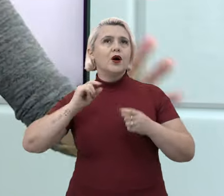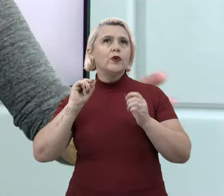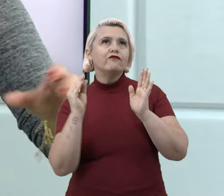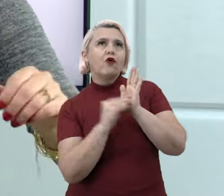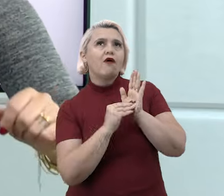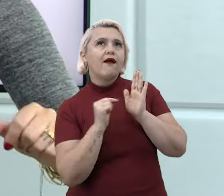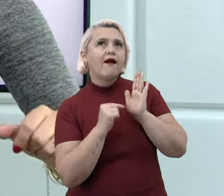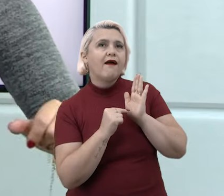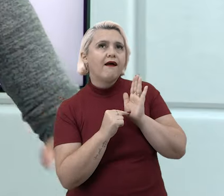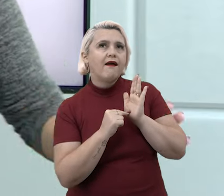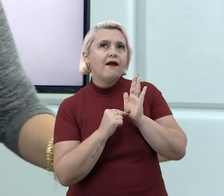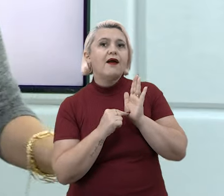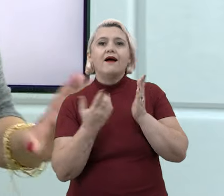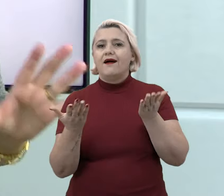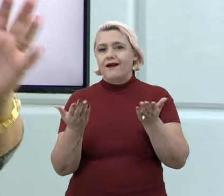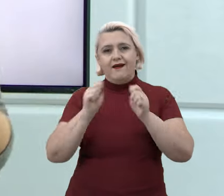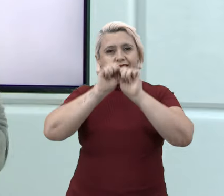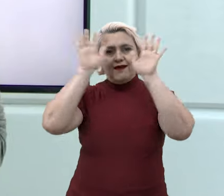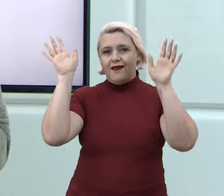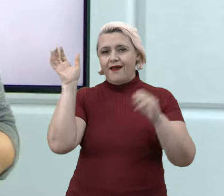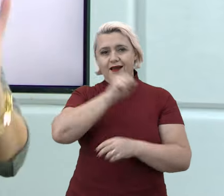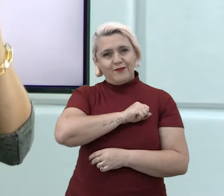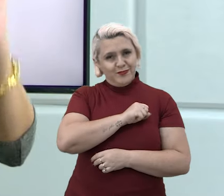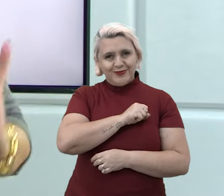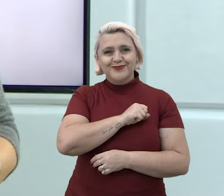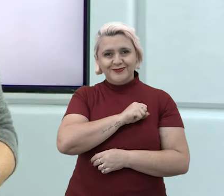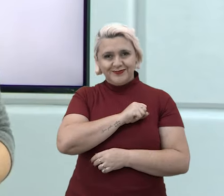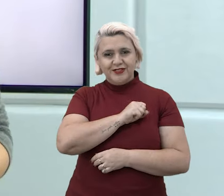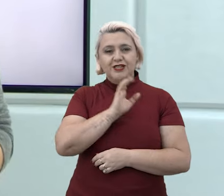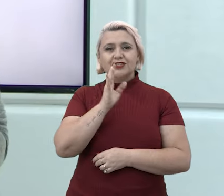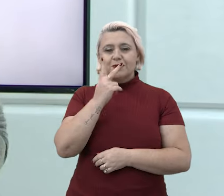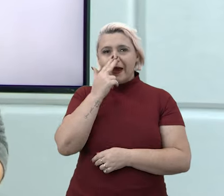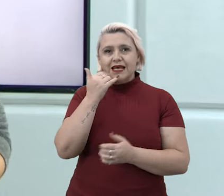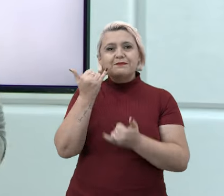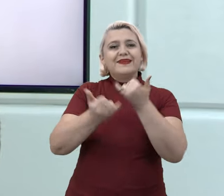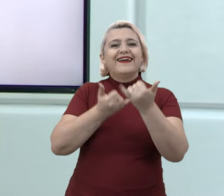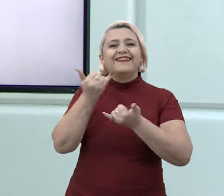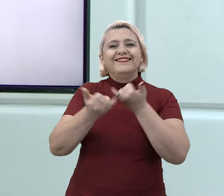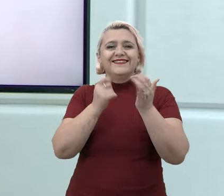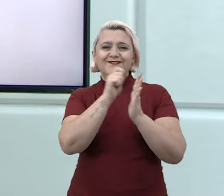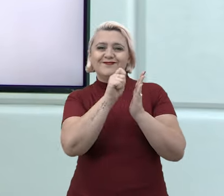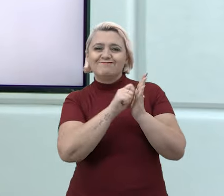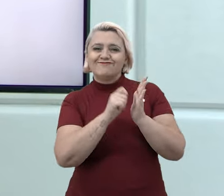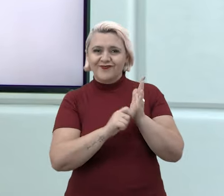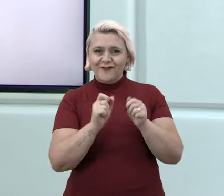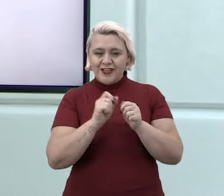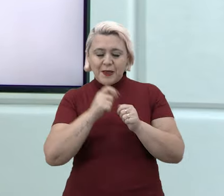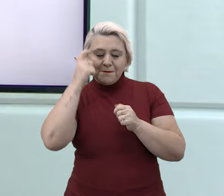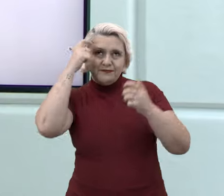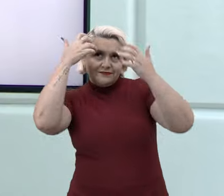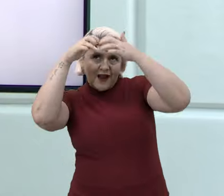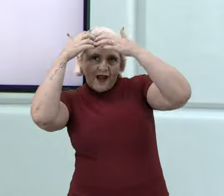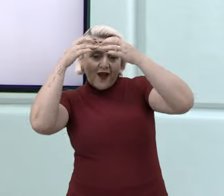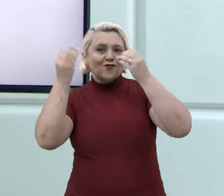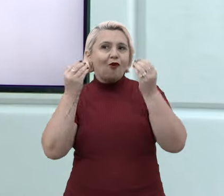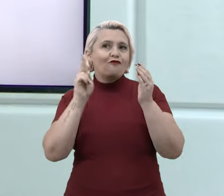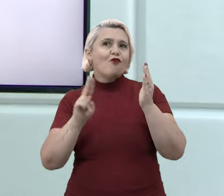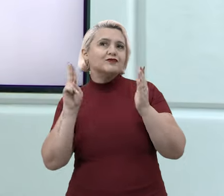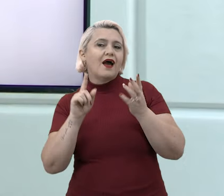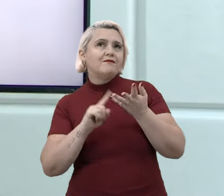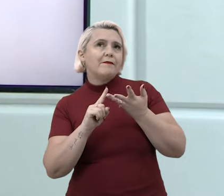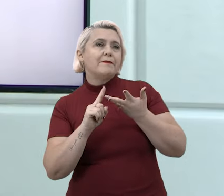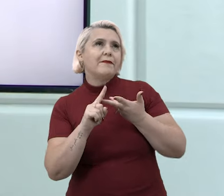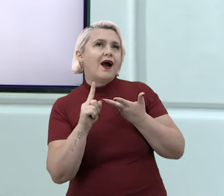comprovar? O que eu vou colocar aqui? Que aí fica muito rápido e vira até um jogo gostoso de fazer, sabe? Pensar,